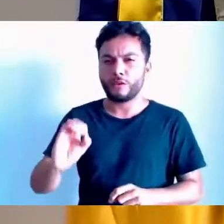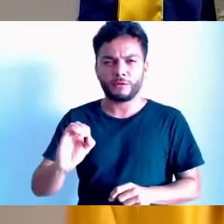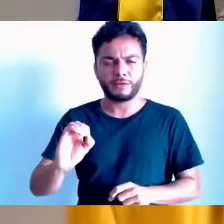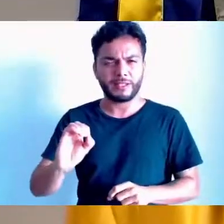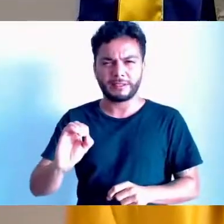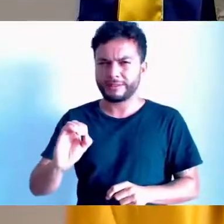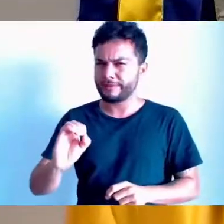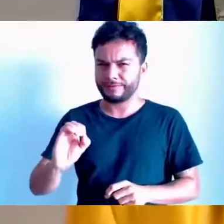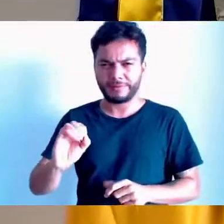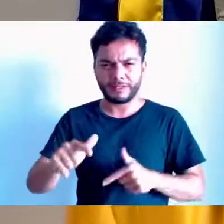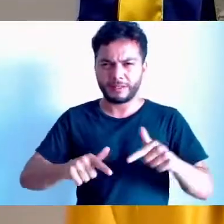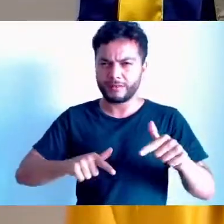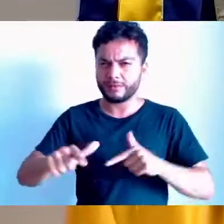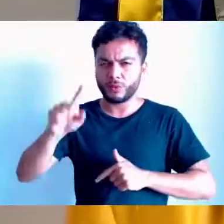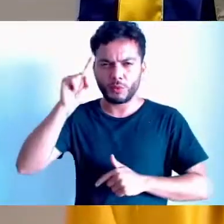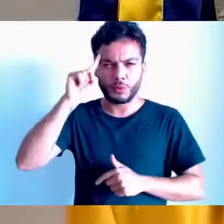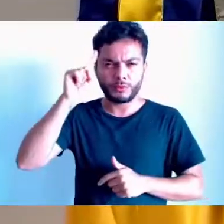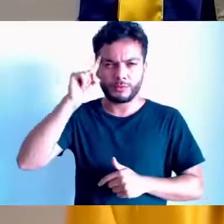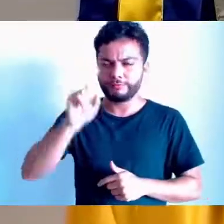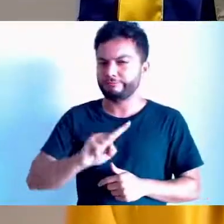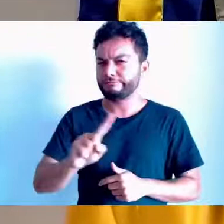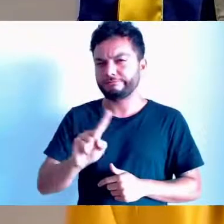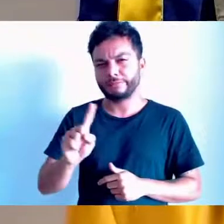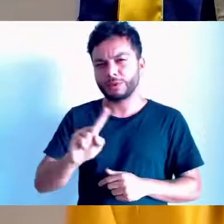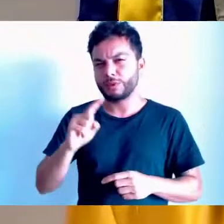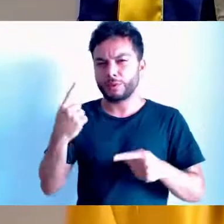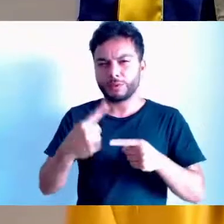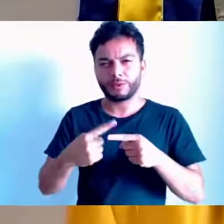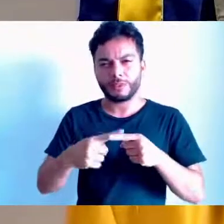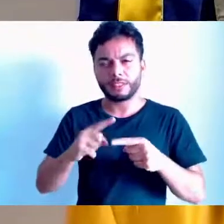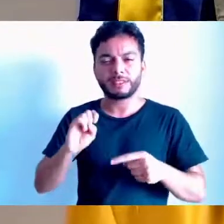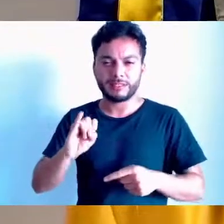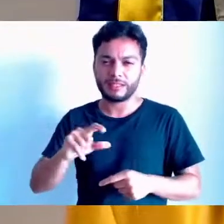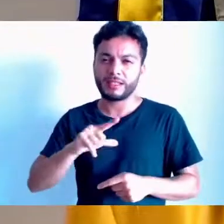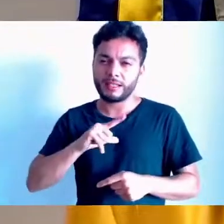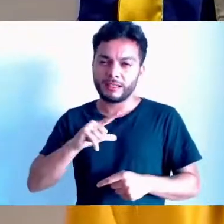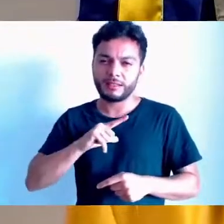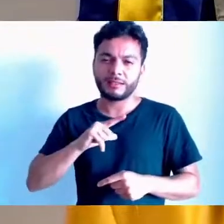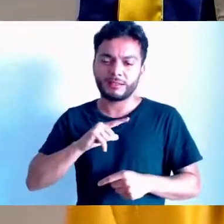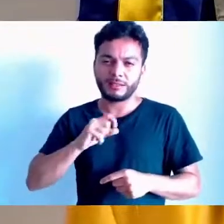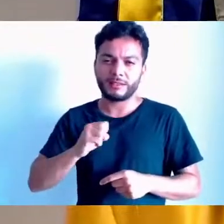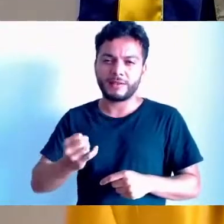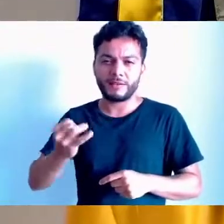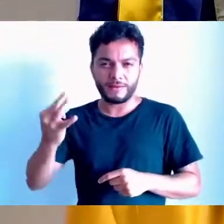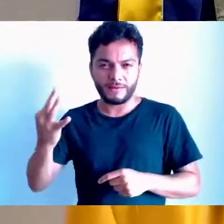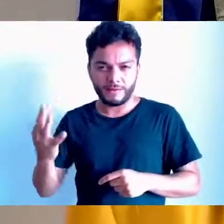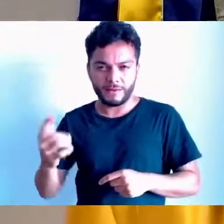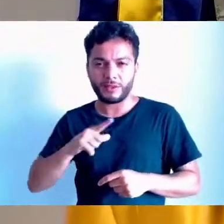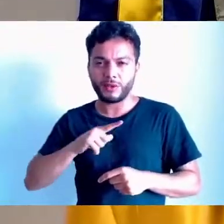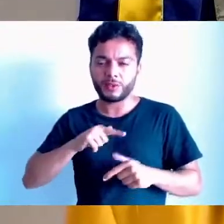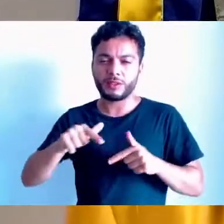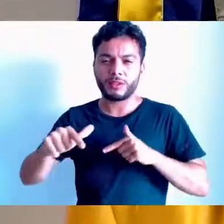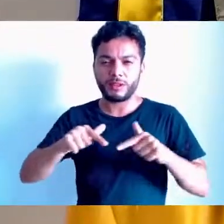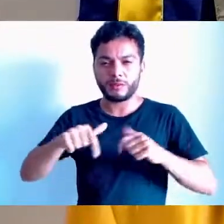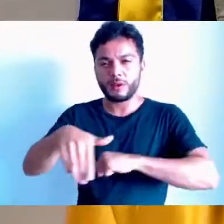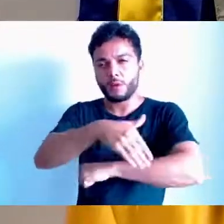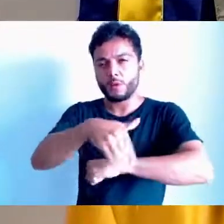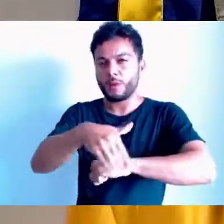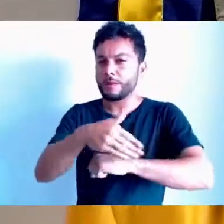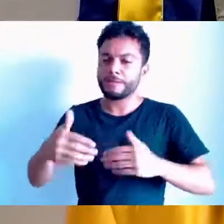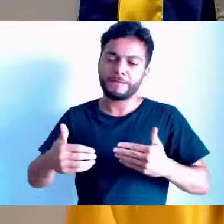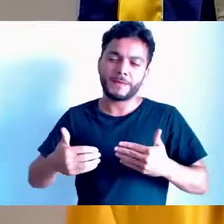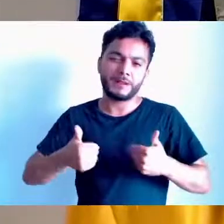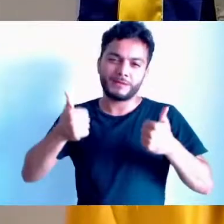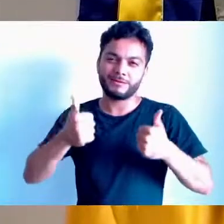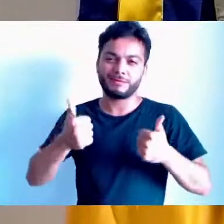prefeitura todos os dias. senão a cidade estaria muito melhor. Mas ela ganha por 90. Ela ganha por 90 funcionários. E não